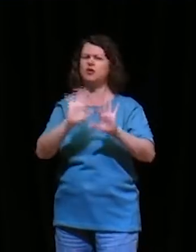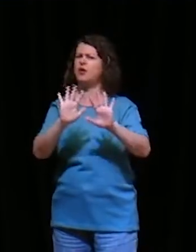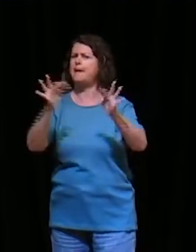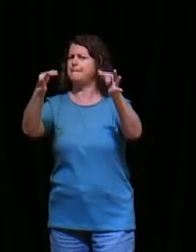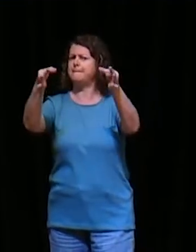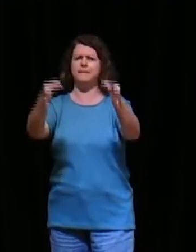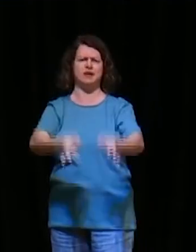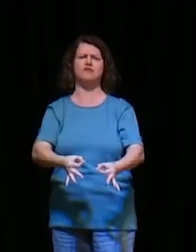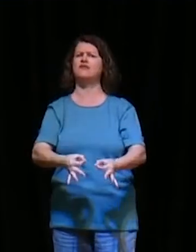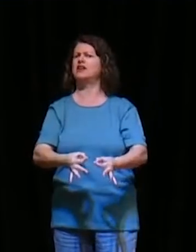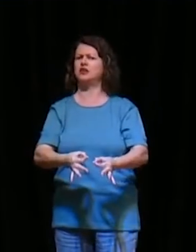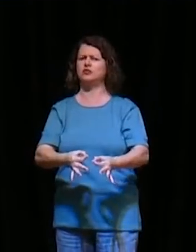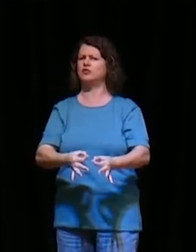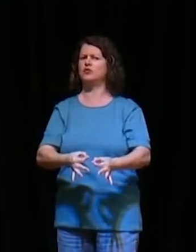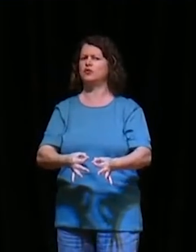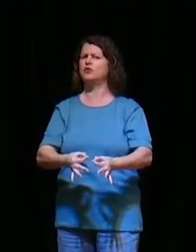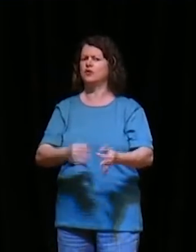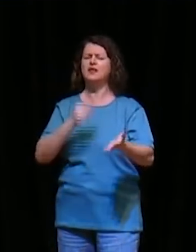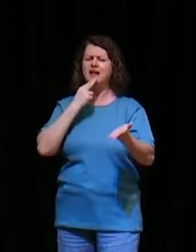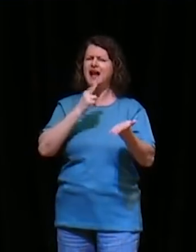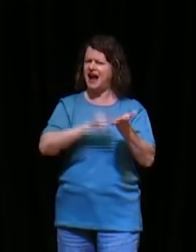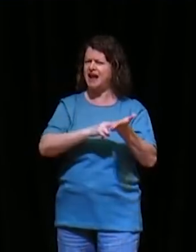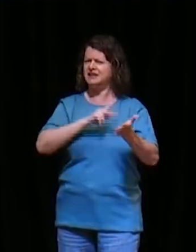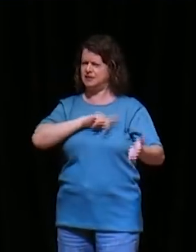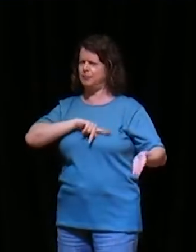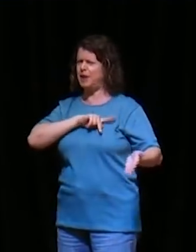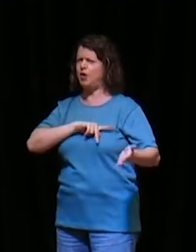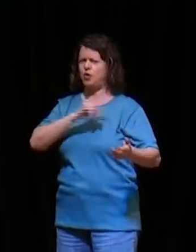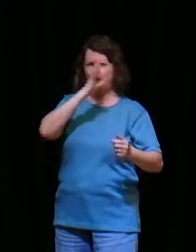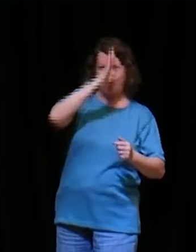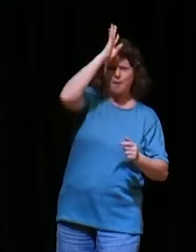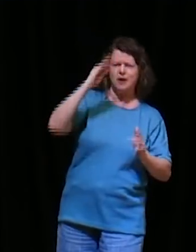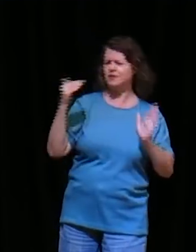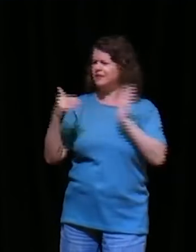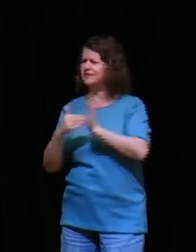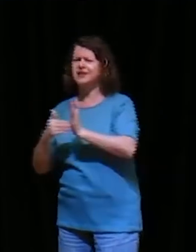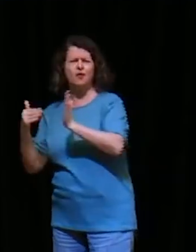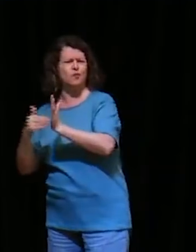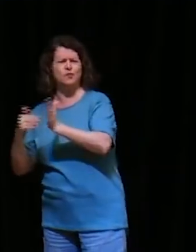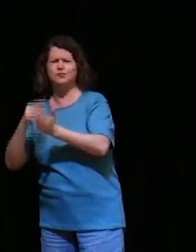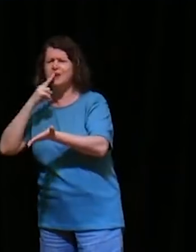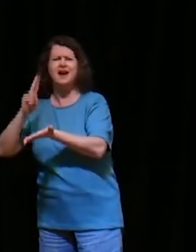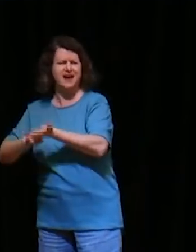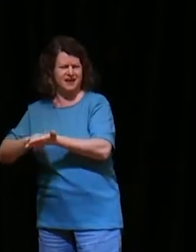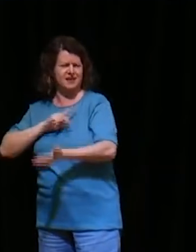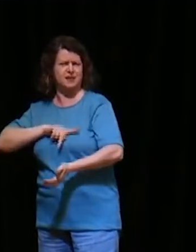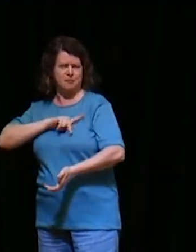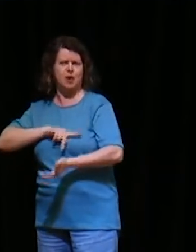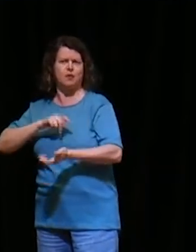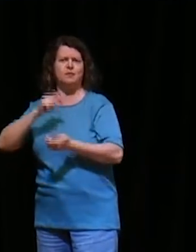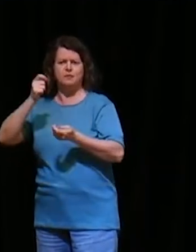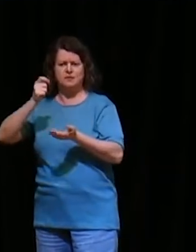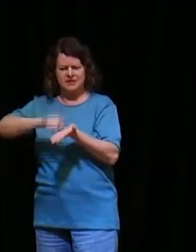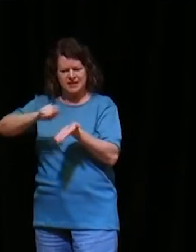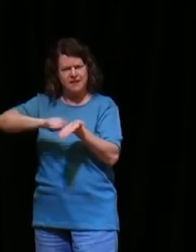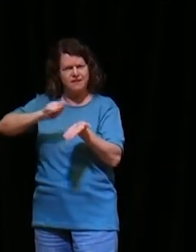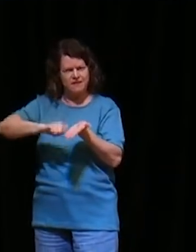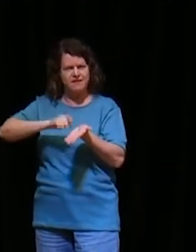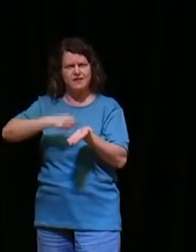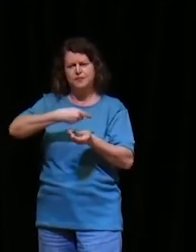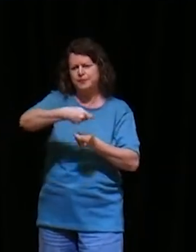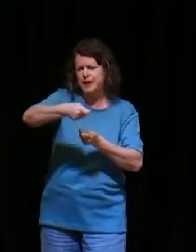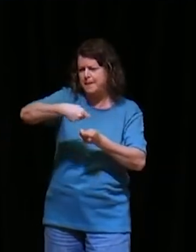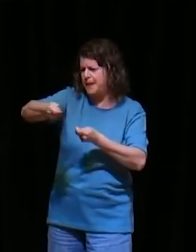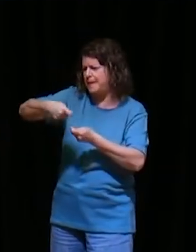apóstolo Paulo, todas, a partir de Romanos, até a última carta, que o apóstolo escreve, as igrejas, que é a